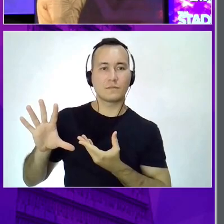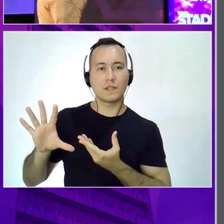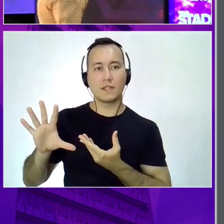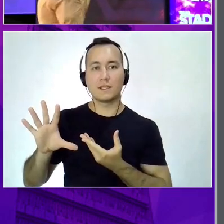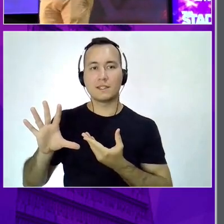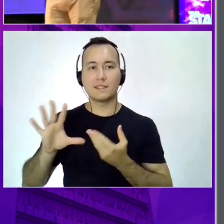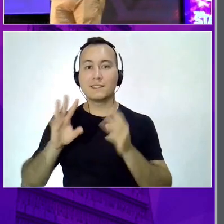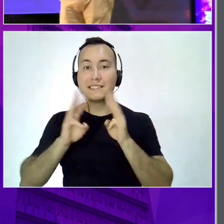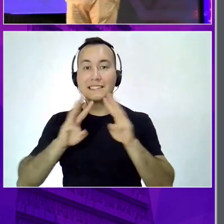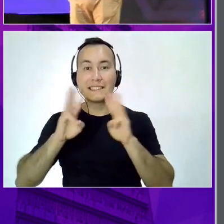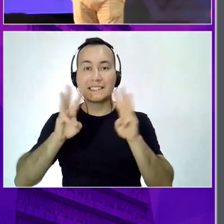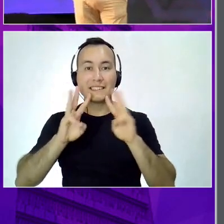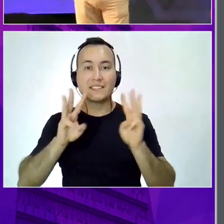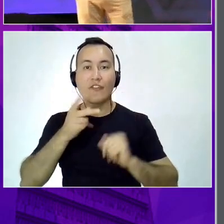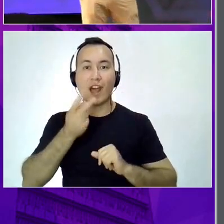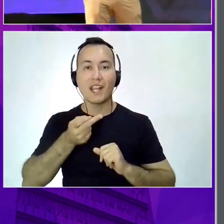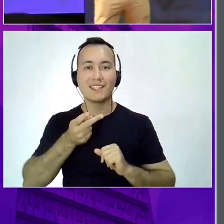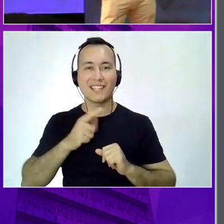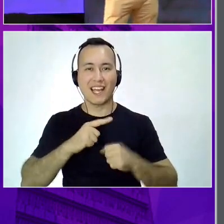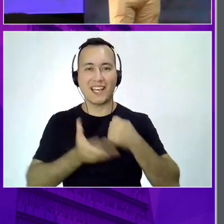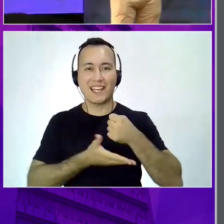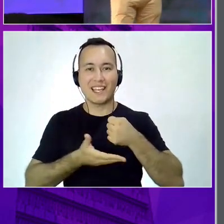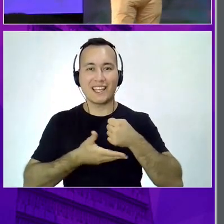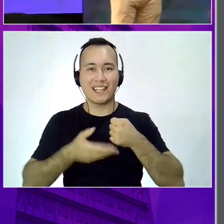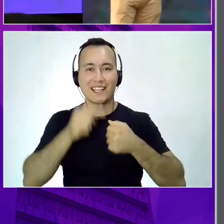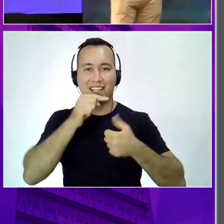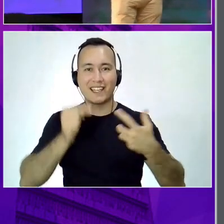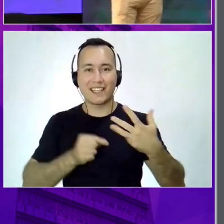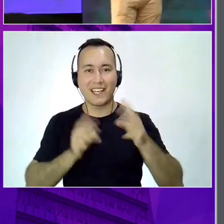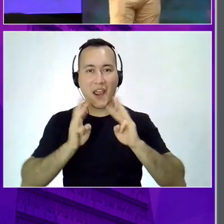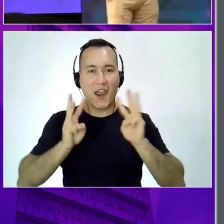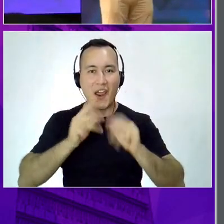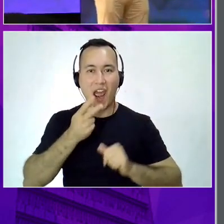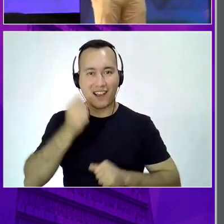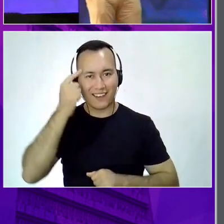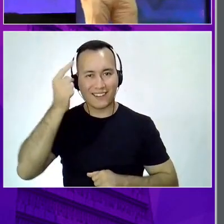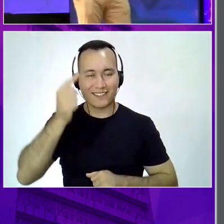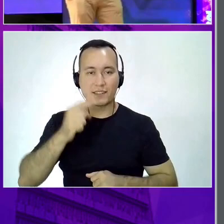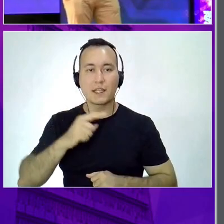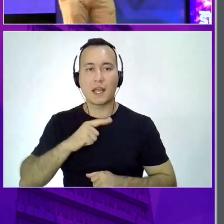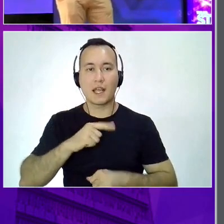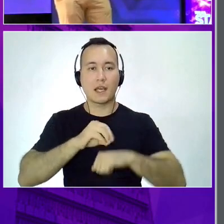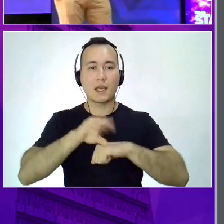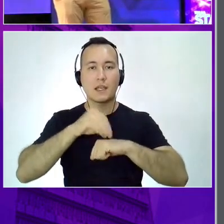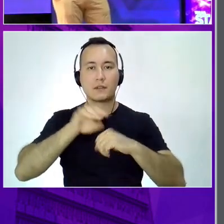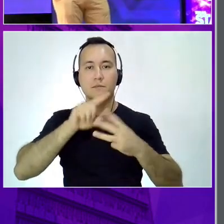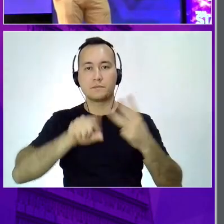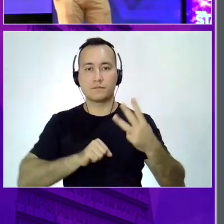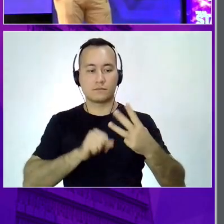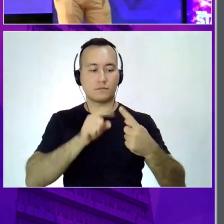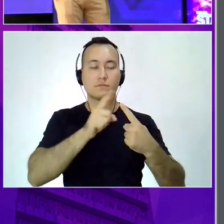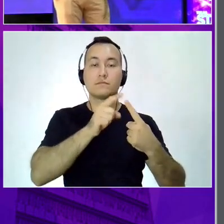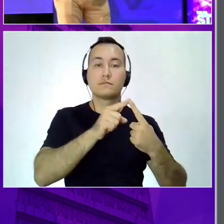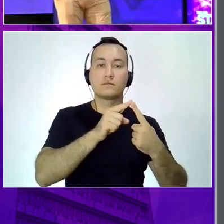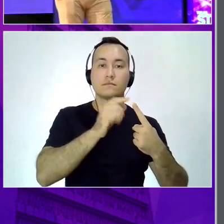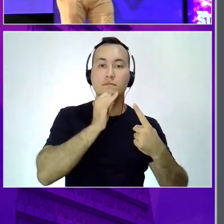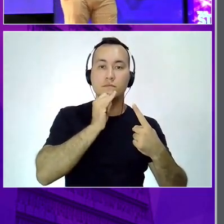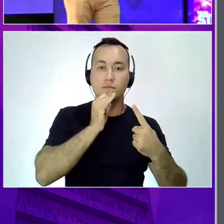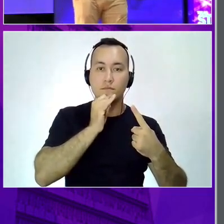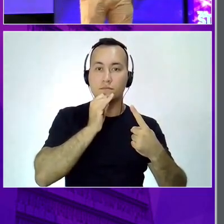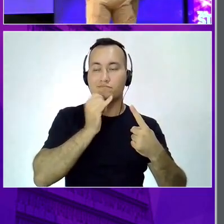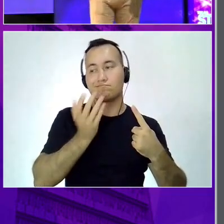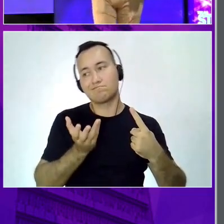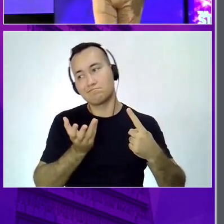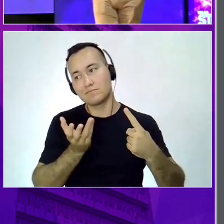opções. A barata, que você não quer, a super cara, pra acertar o preço, e a intermediária, que é onde a